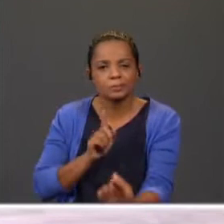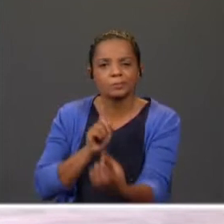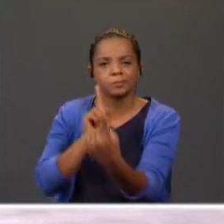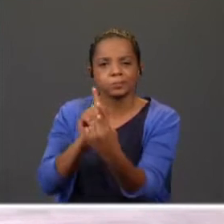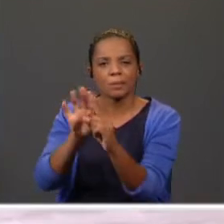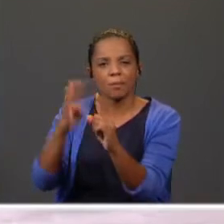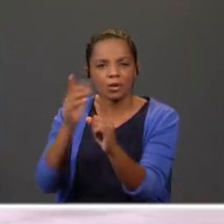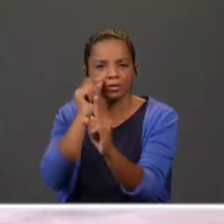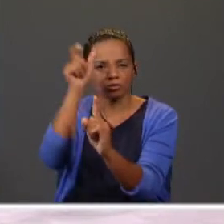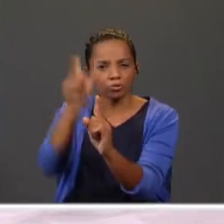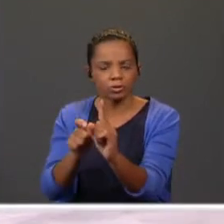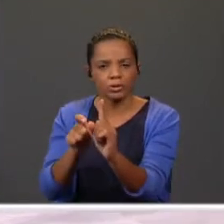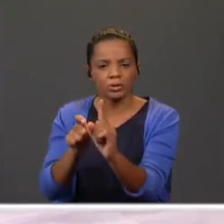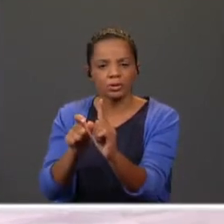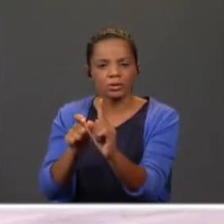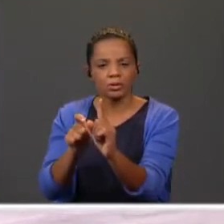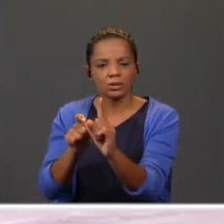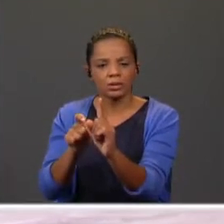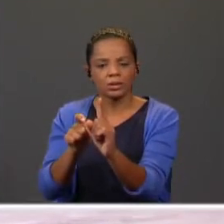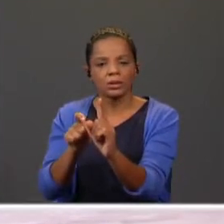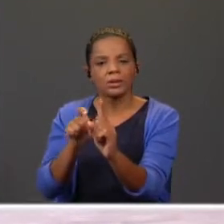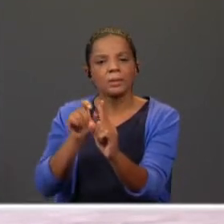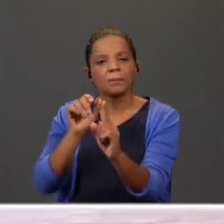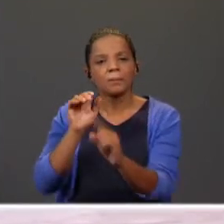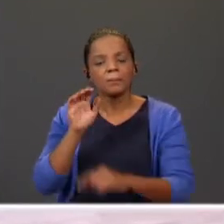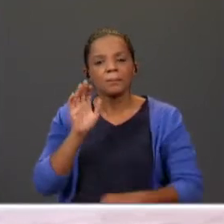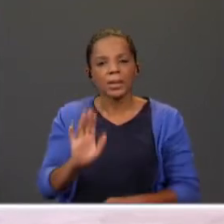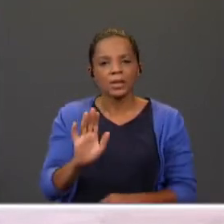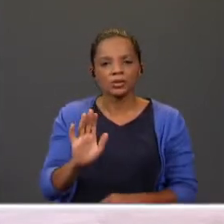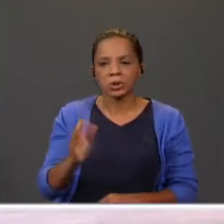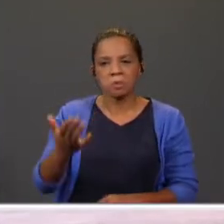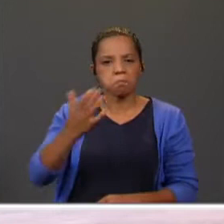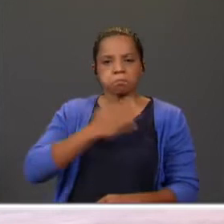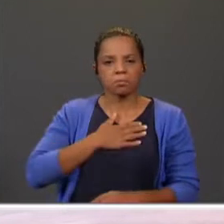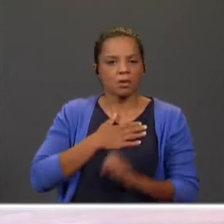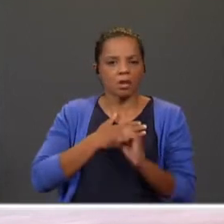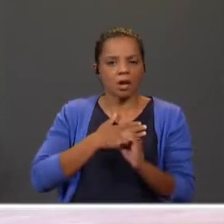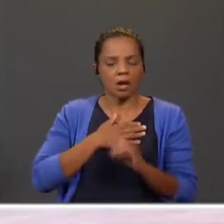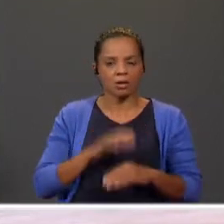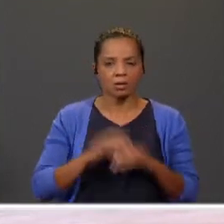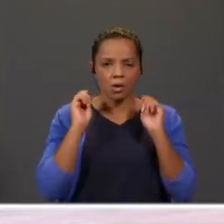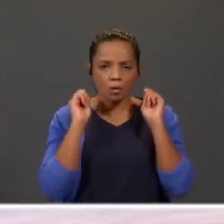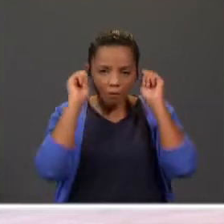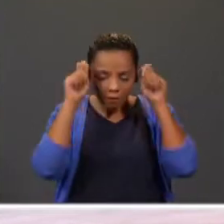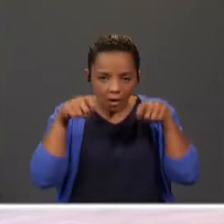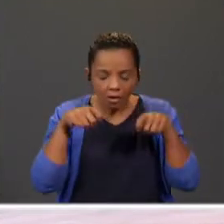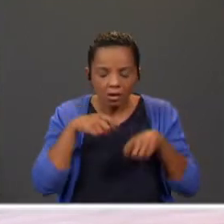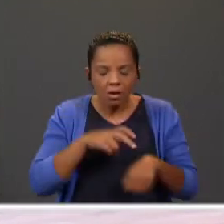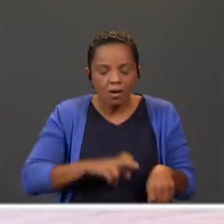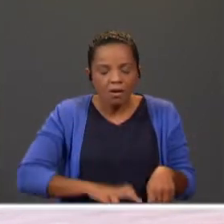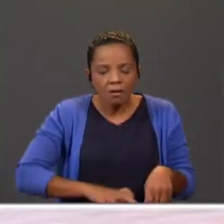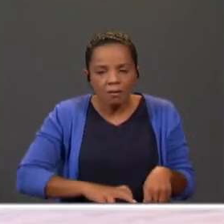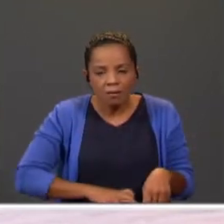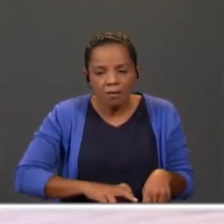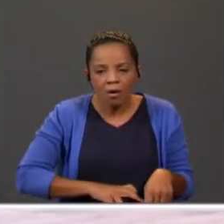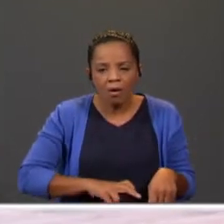levrador, mas não lhe quiseram aí dar nada. O frado estava a cair com fome e disse